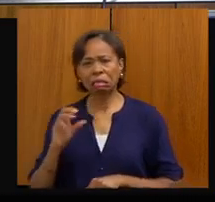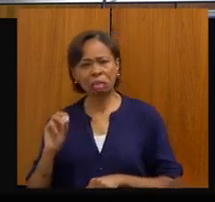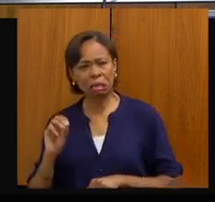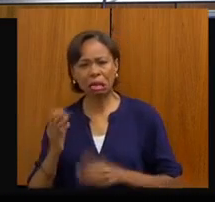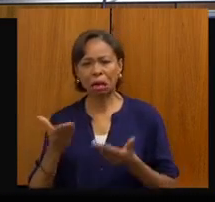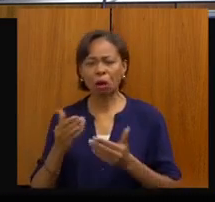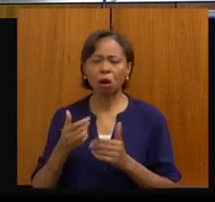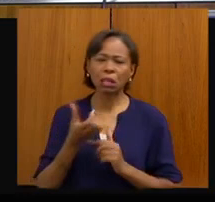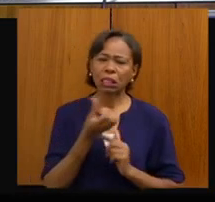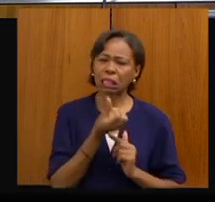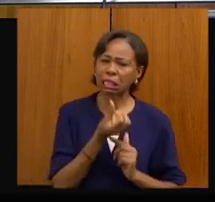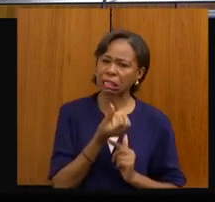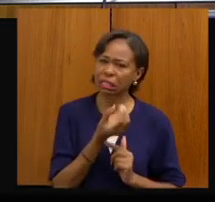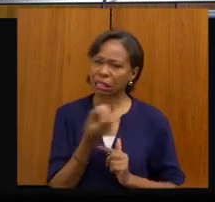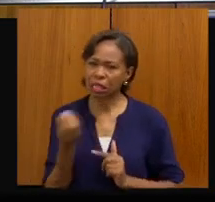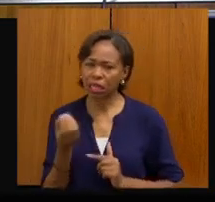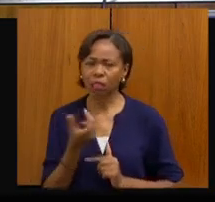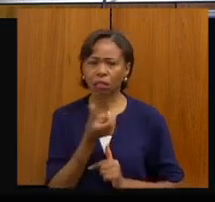600, 650,